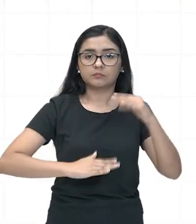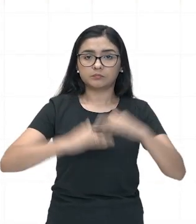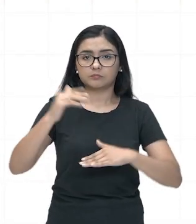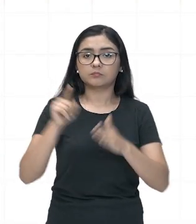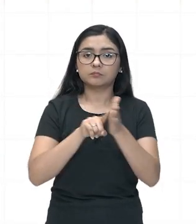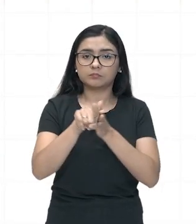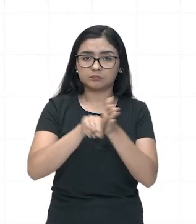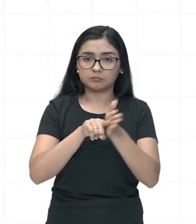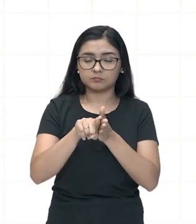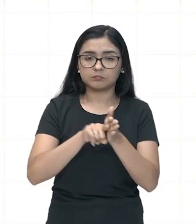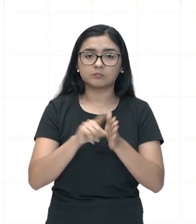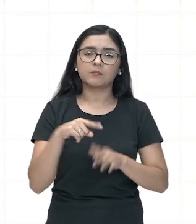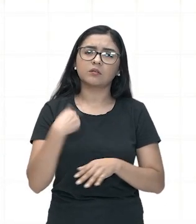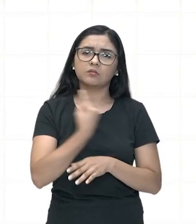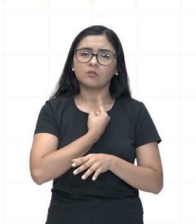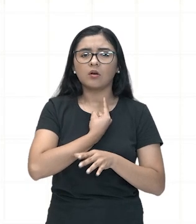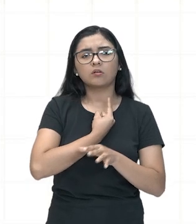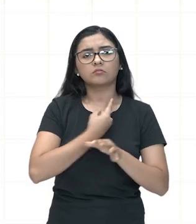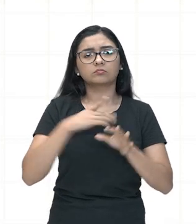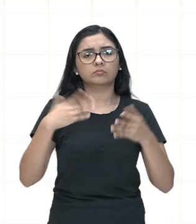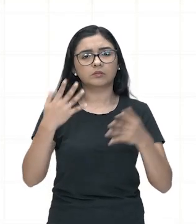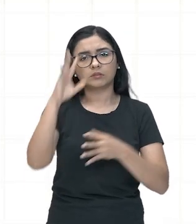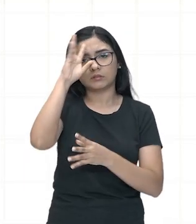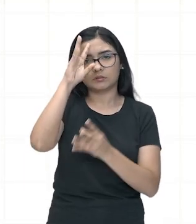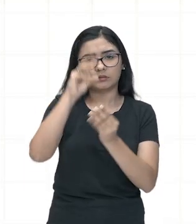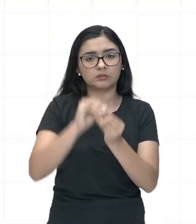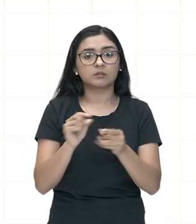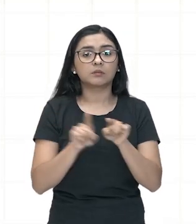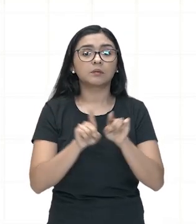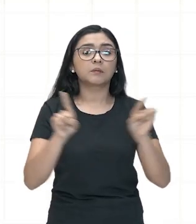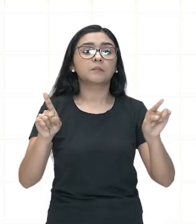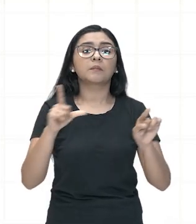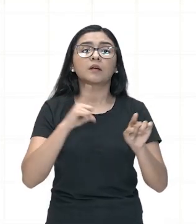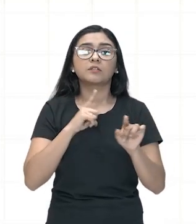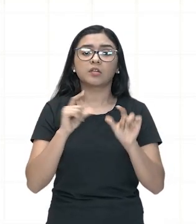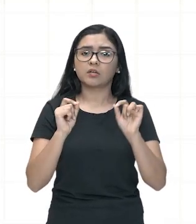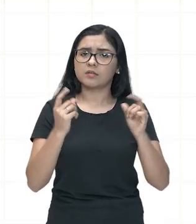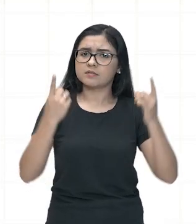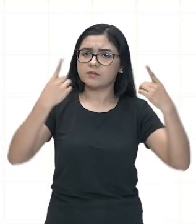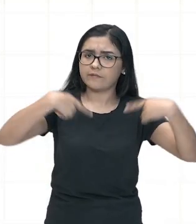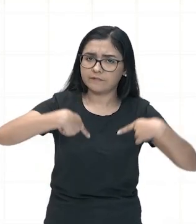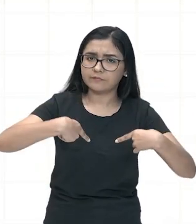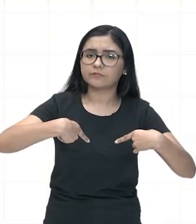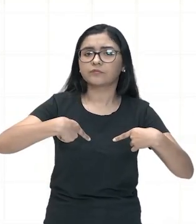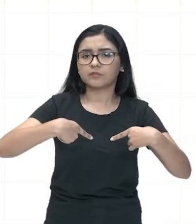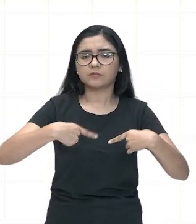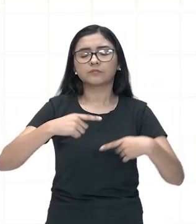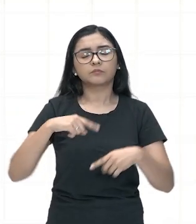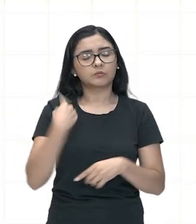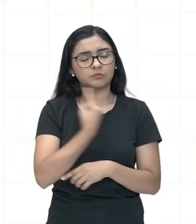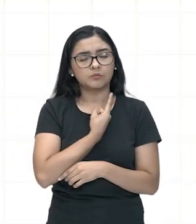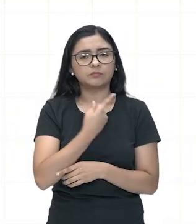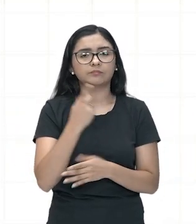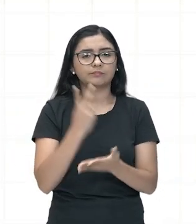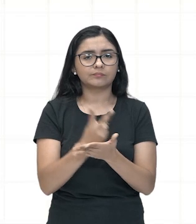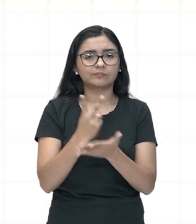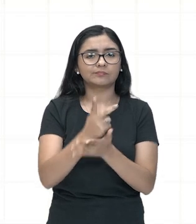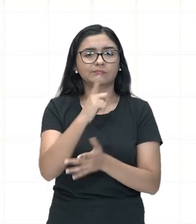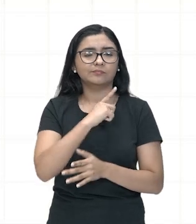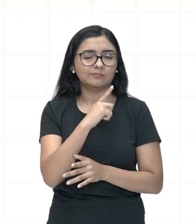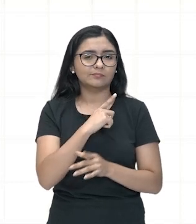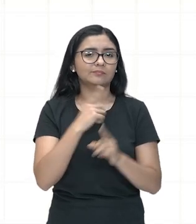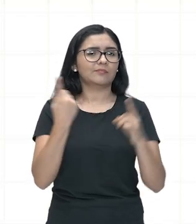para organizar o conhecimento. Mas sempre gera desafios, tá bom, turminha? A gente sempre vai ver aí que existem